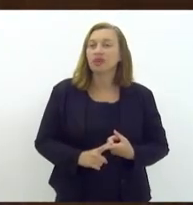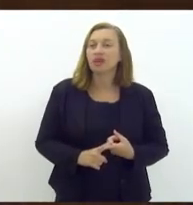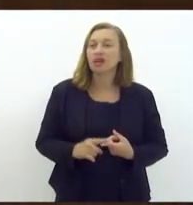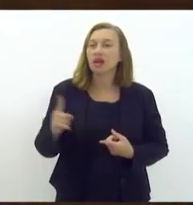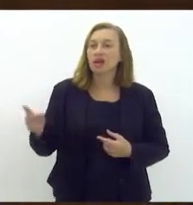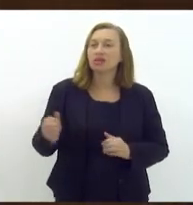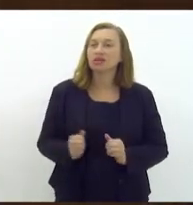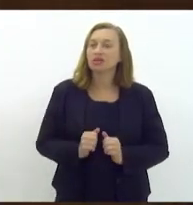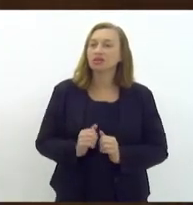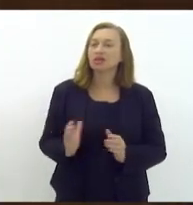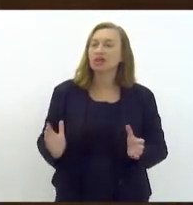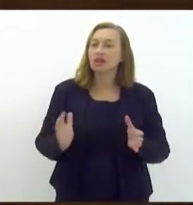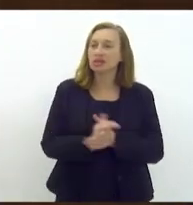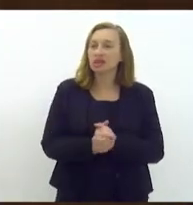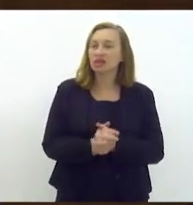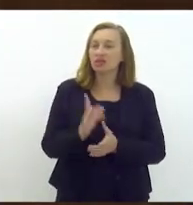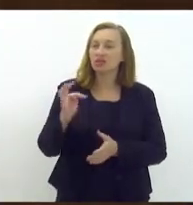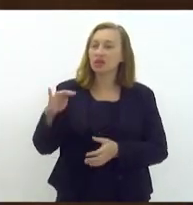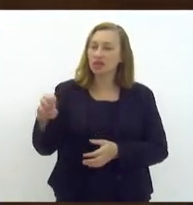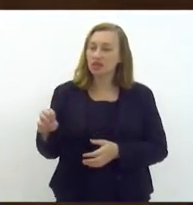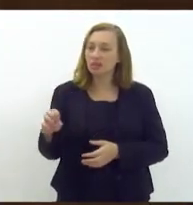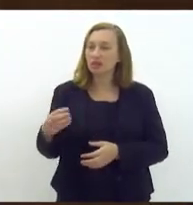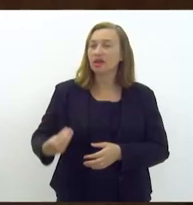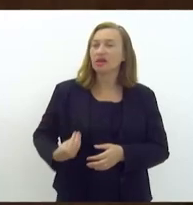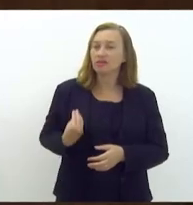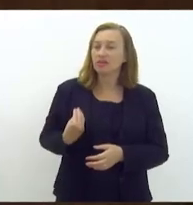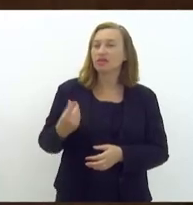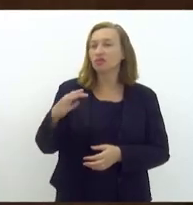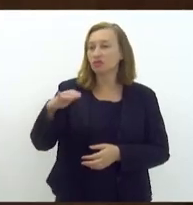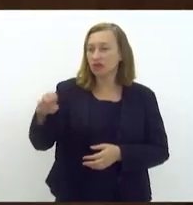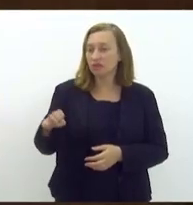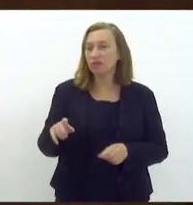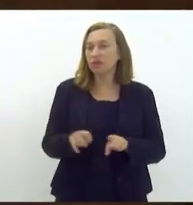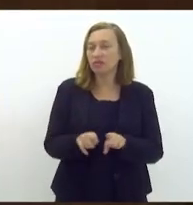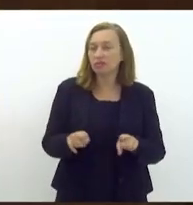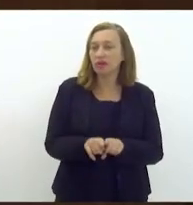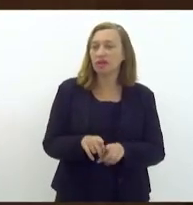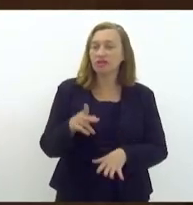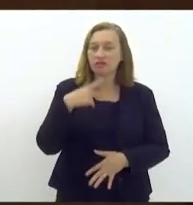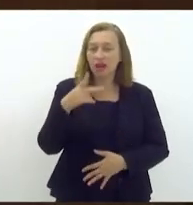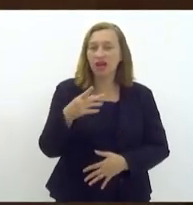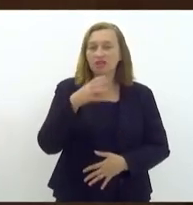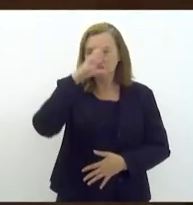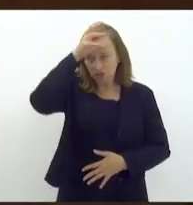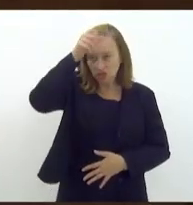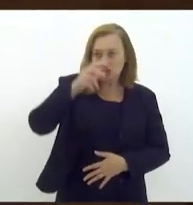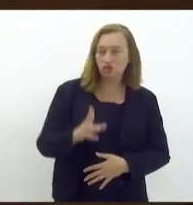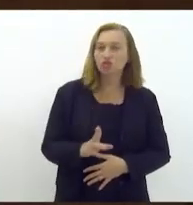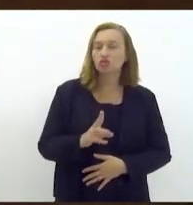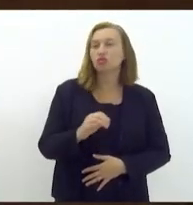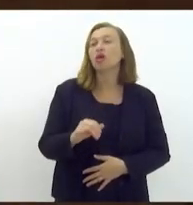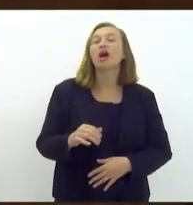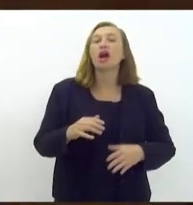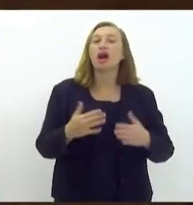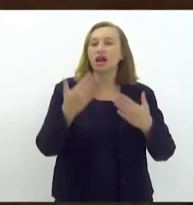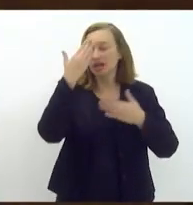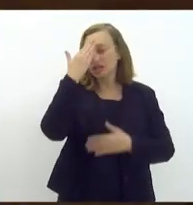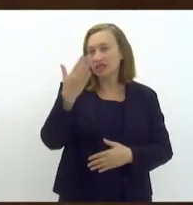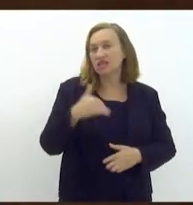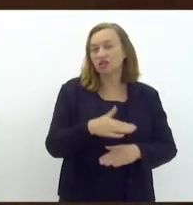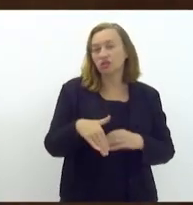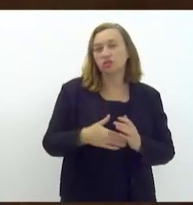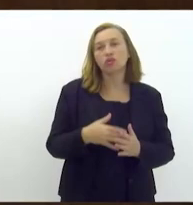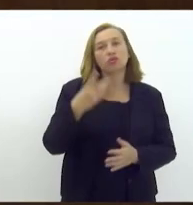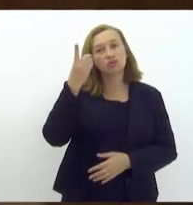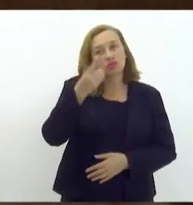companheira do senhor Felipe saudar aqui a presença do senhor Felipe e dizer aqui Tia Ju agradecer a todos os nossos pares